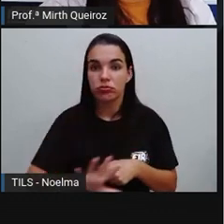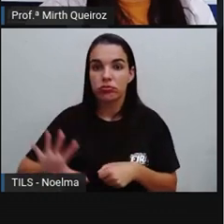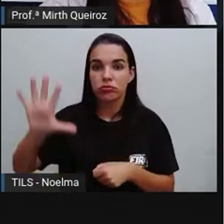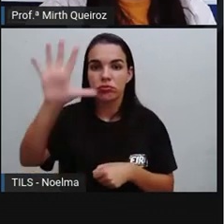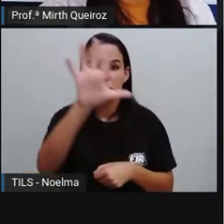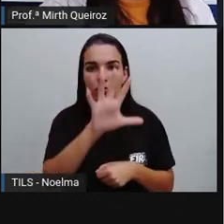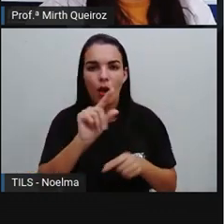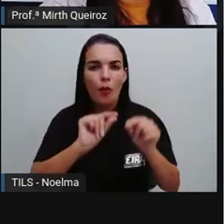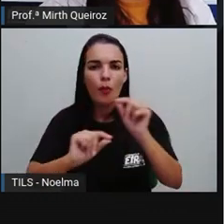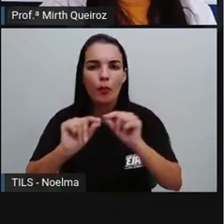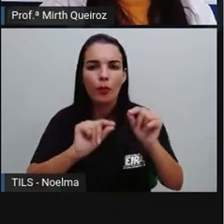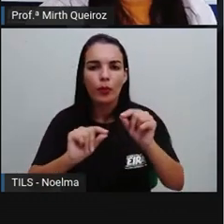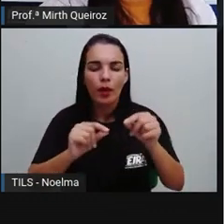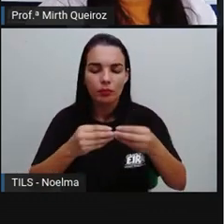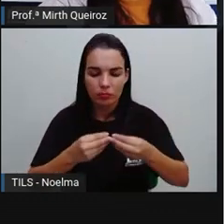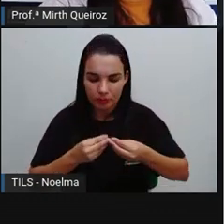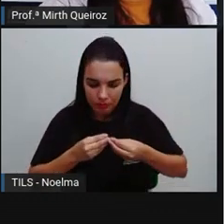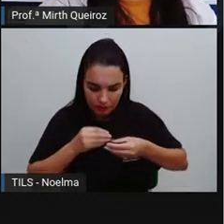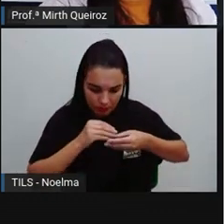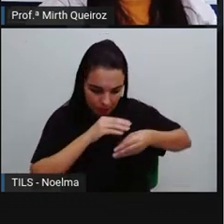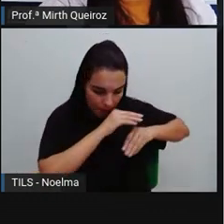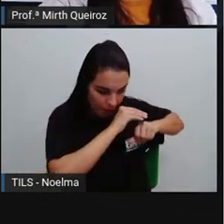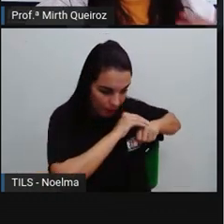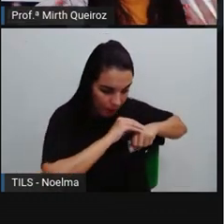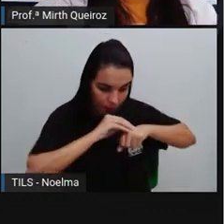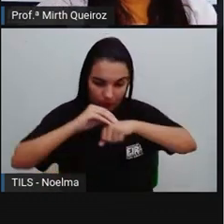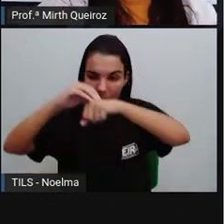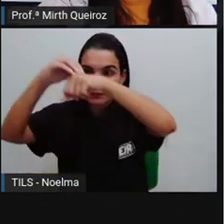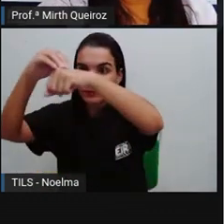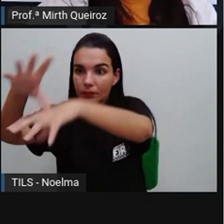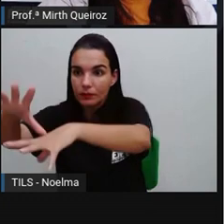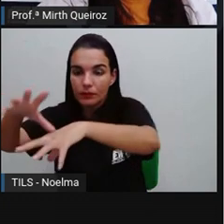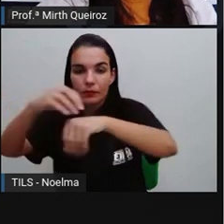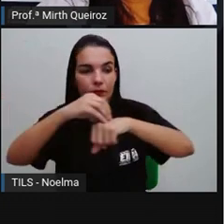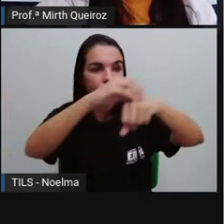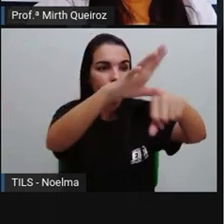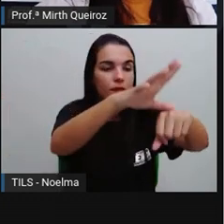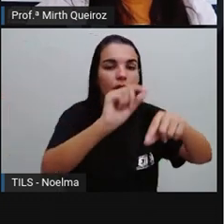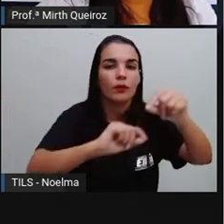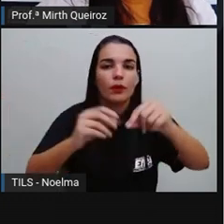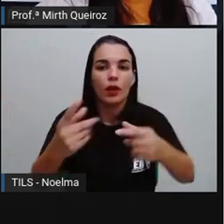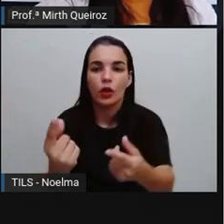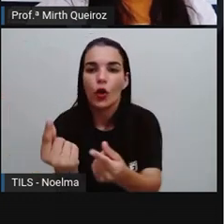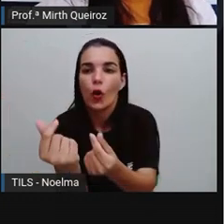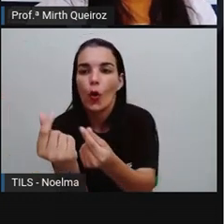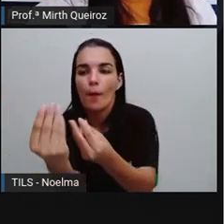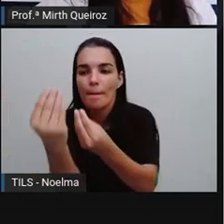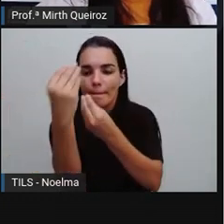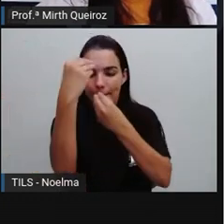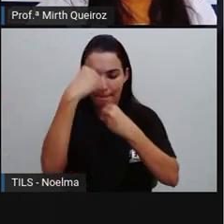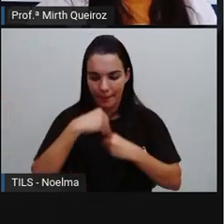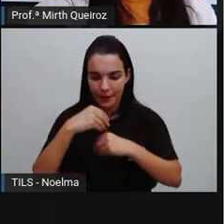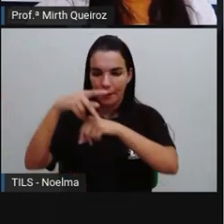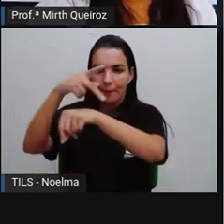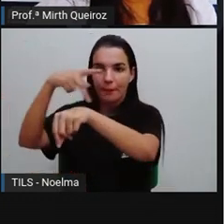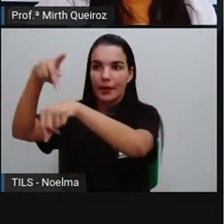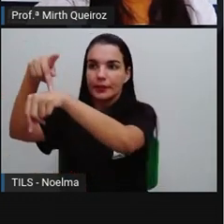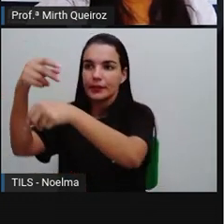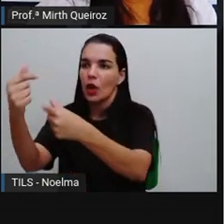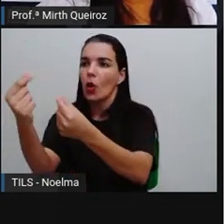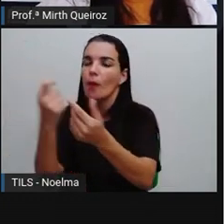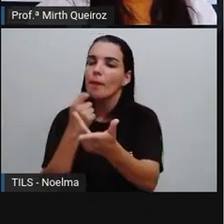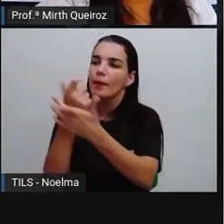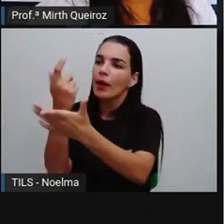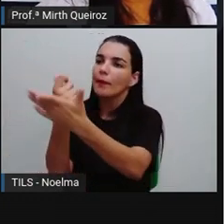é importação? Quando a fala sobre exportação, é vender. Importação é comprar. Então, começou-se a